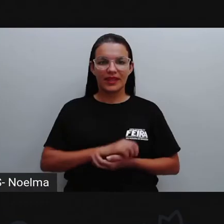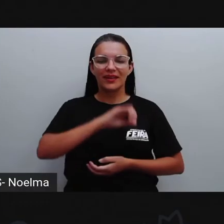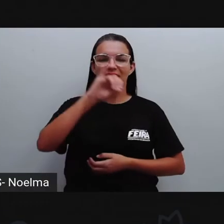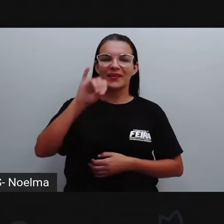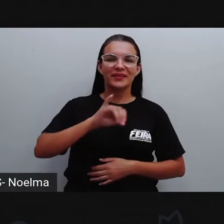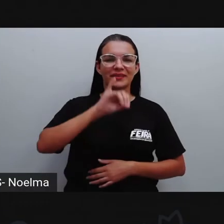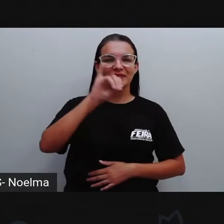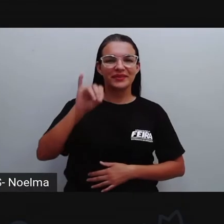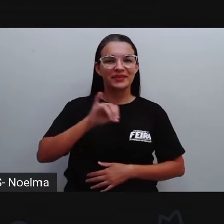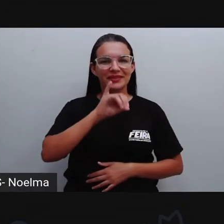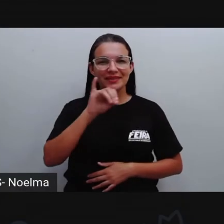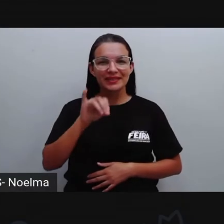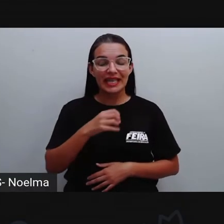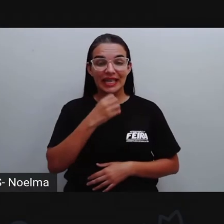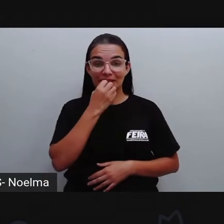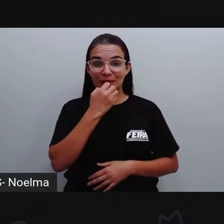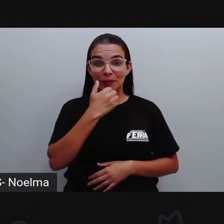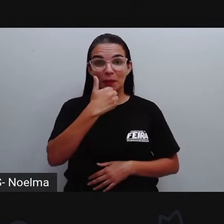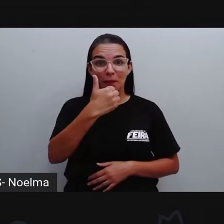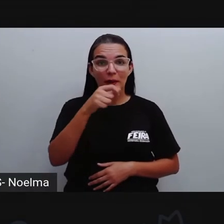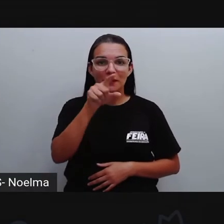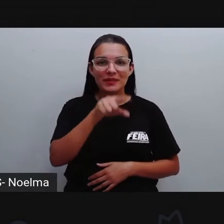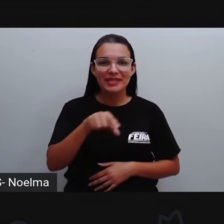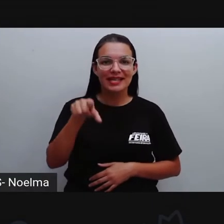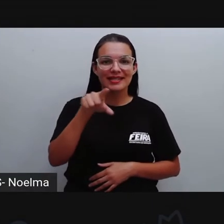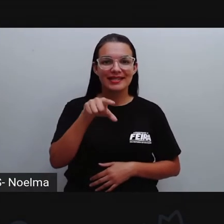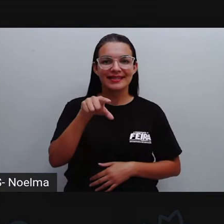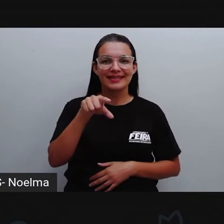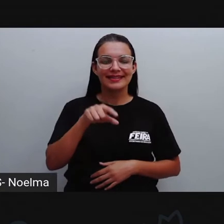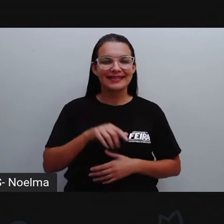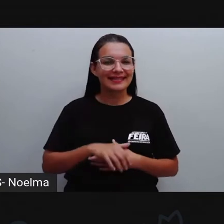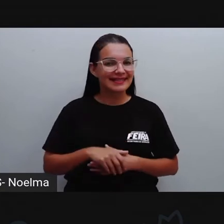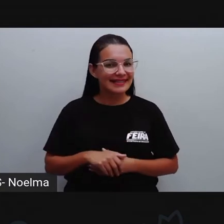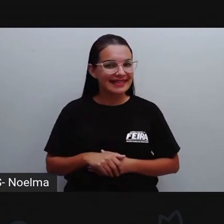Olá, meus amores! E aí, tudo bem com vocês?